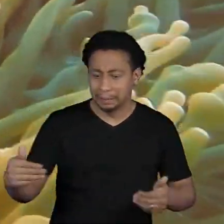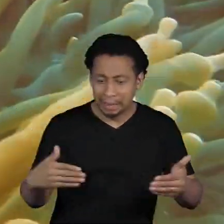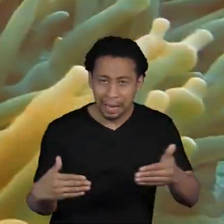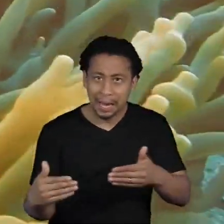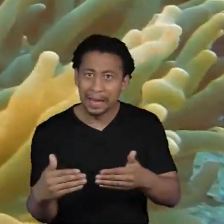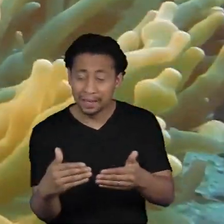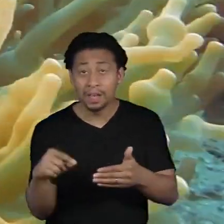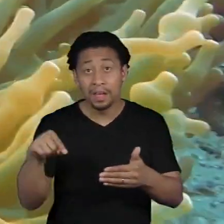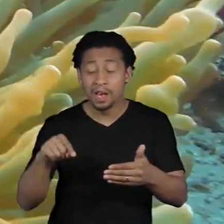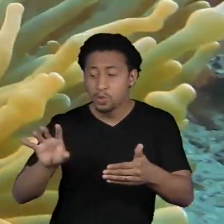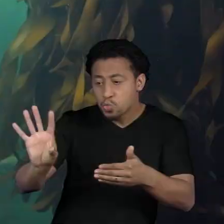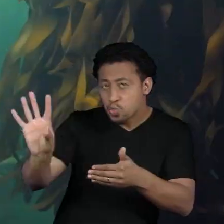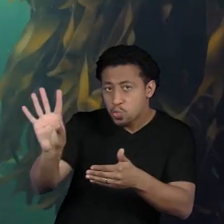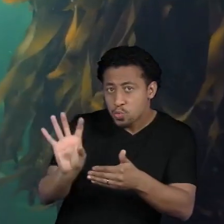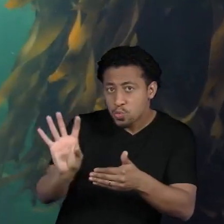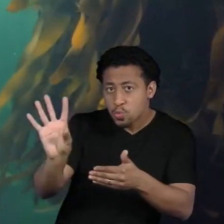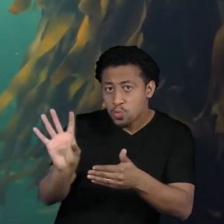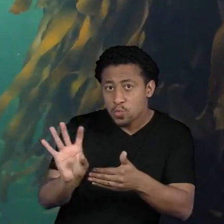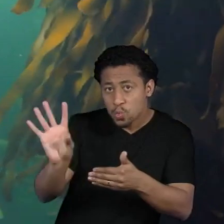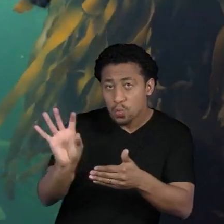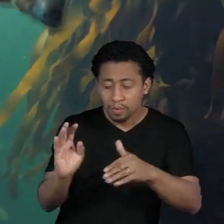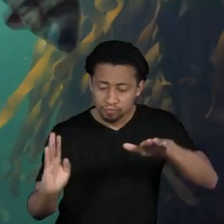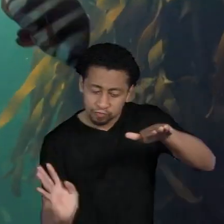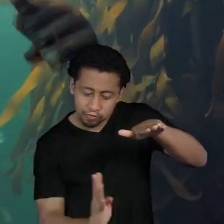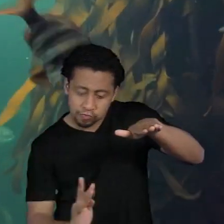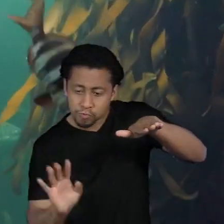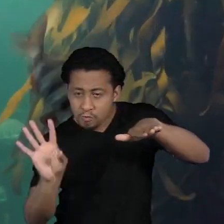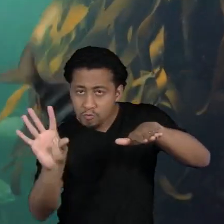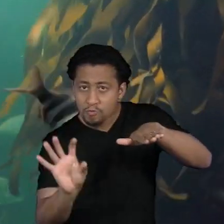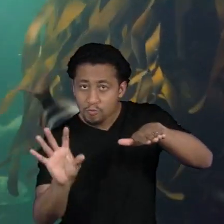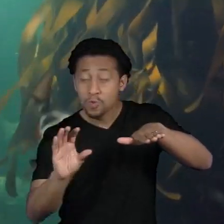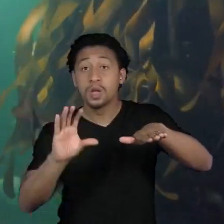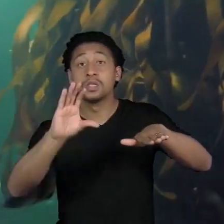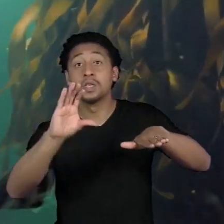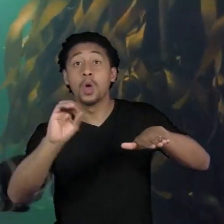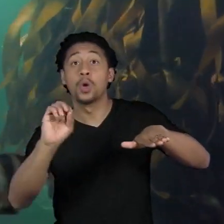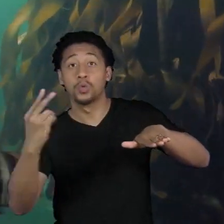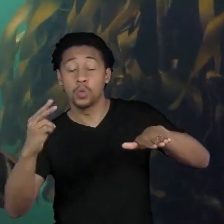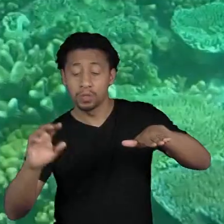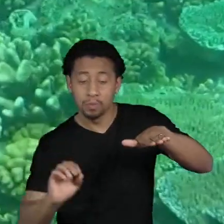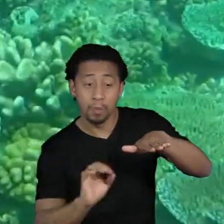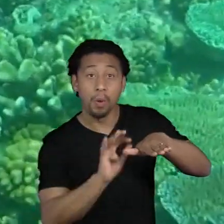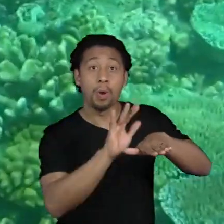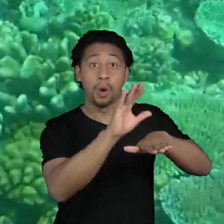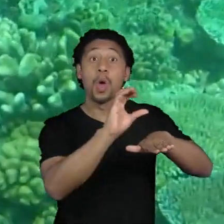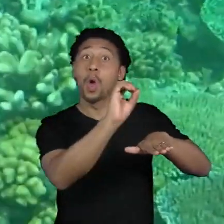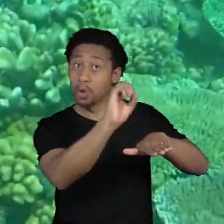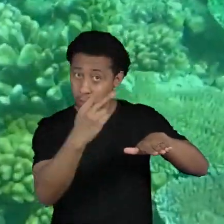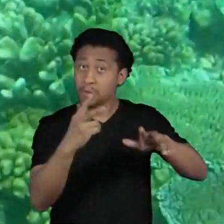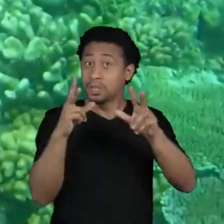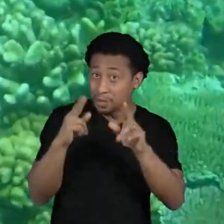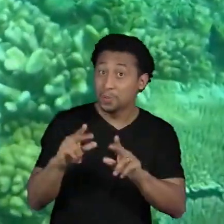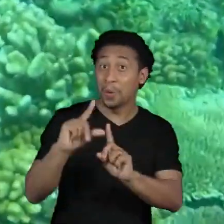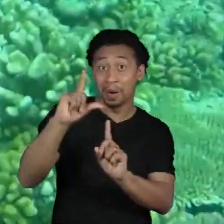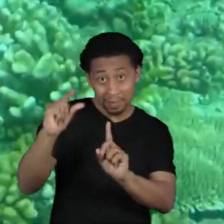fazem fotossíntese, como as plantas São essenciais para os ecossistemas e para a humanidade